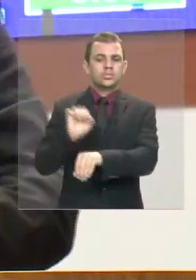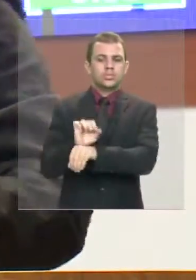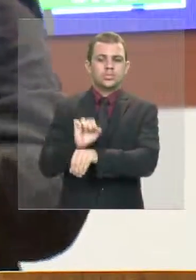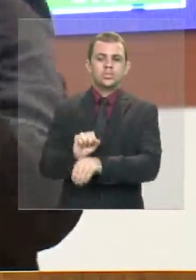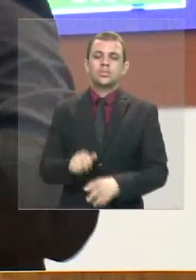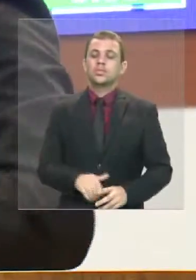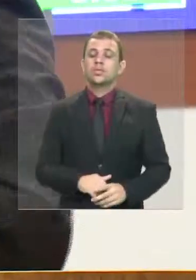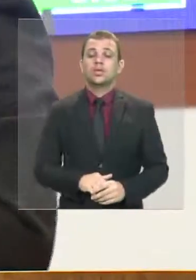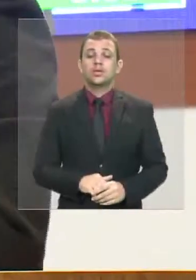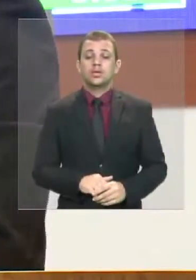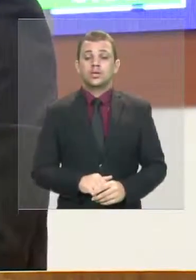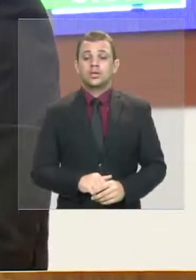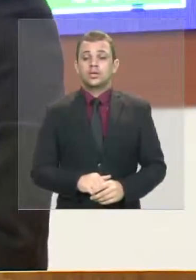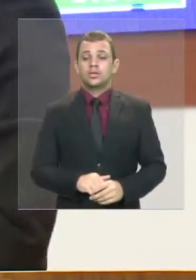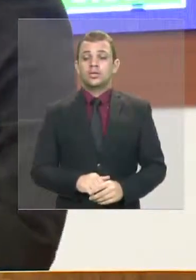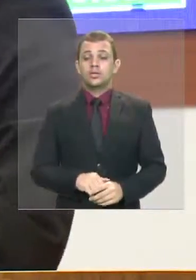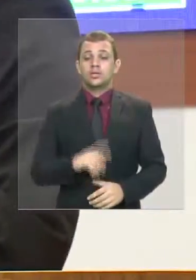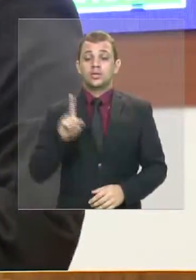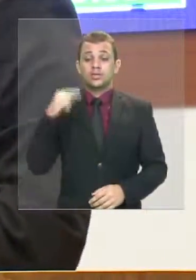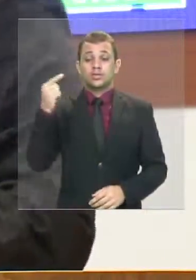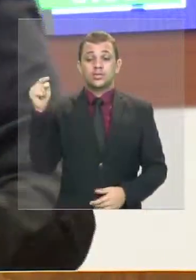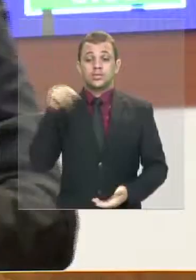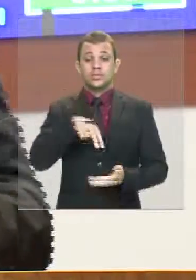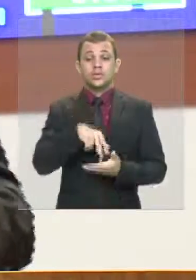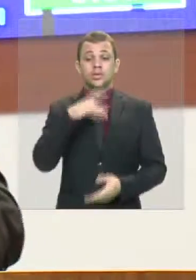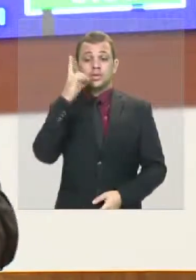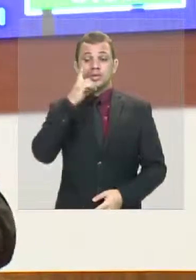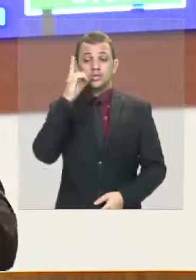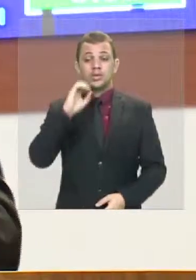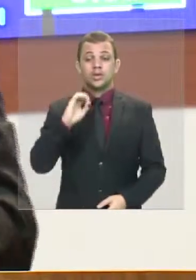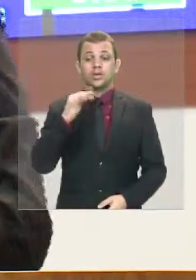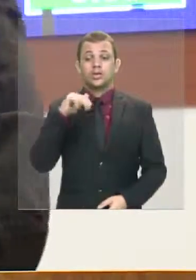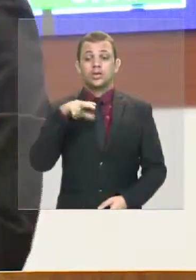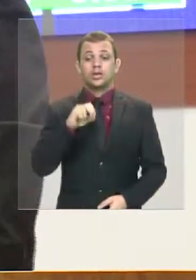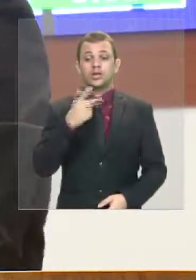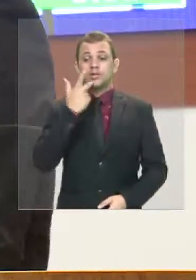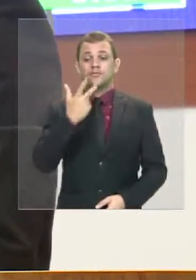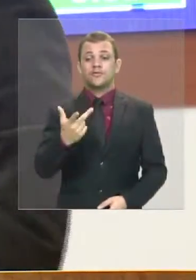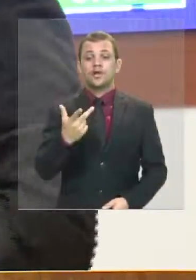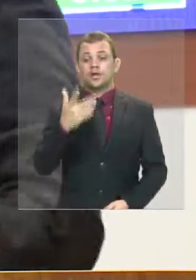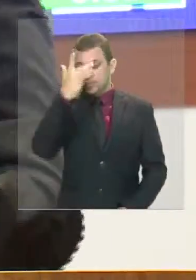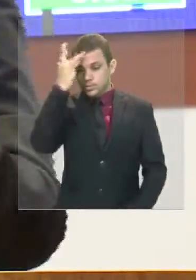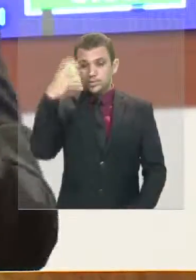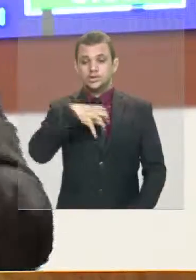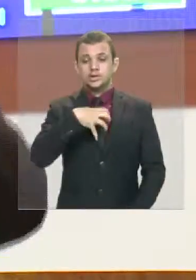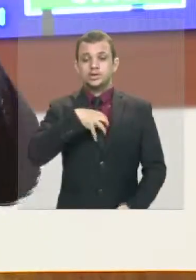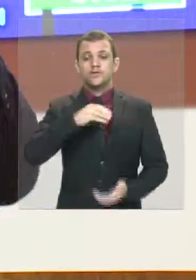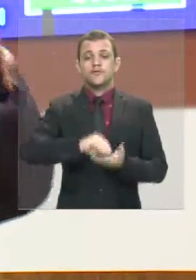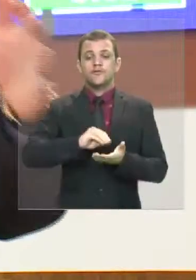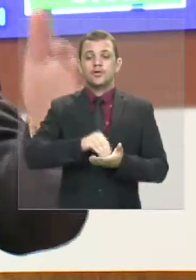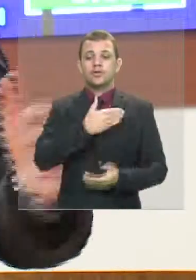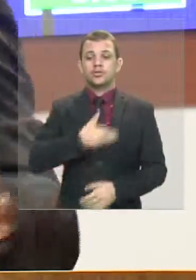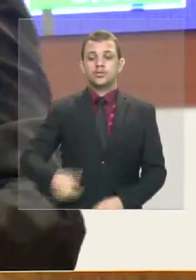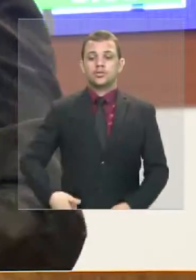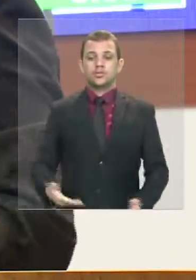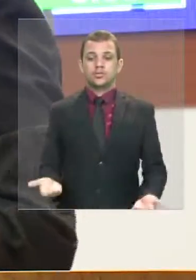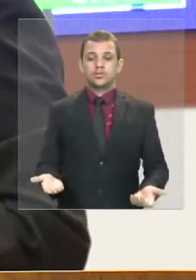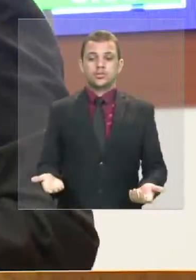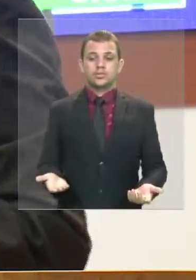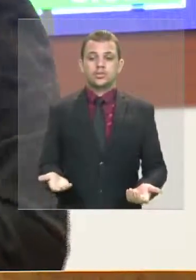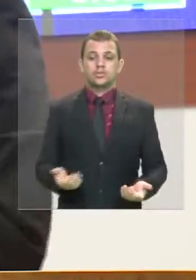E aí, vem o deputado Otelino falar aqui de abstinência. Talvez estejam sofrendo de abstinência.